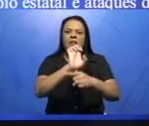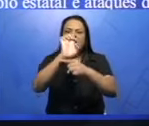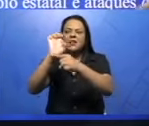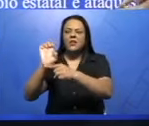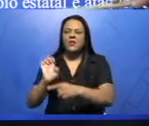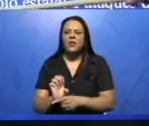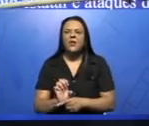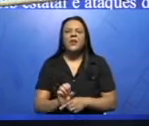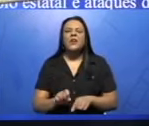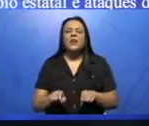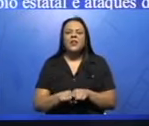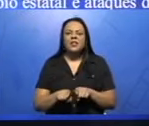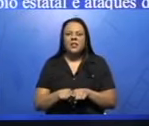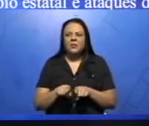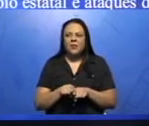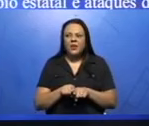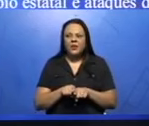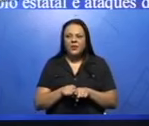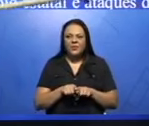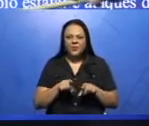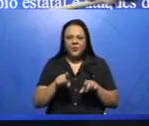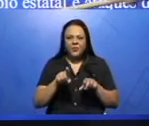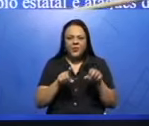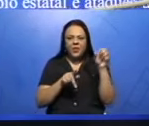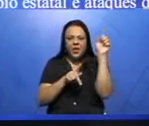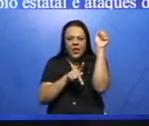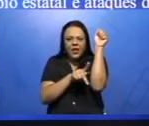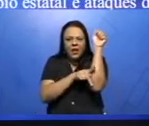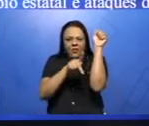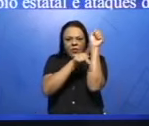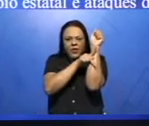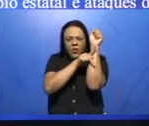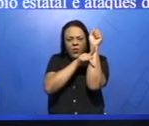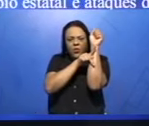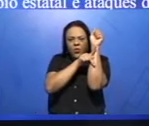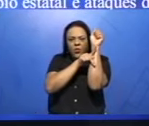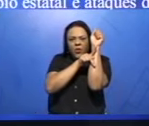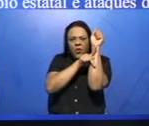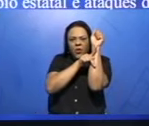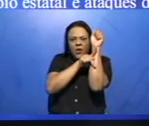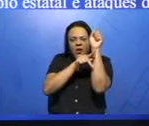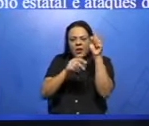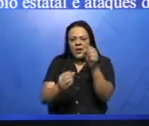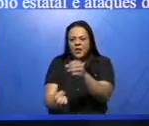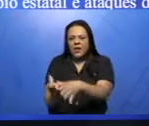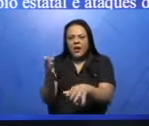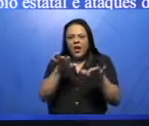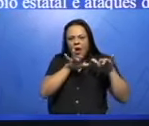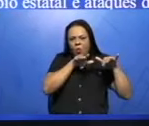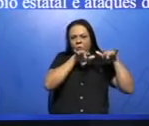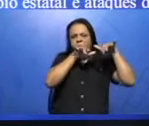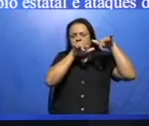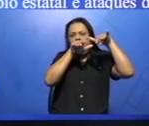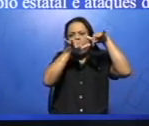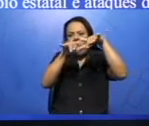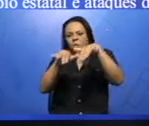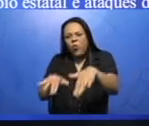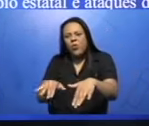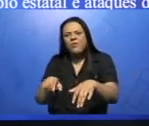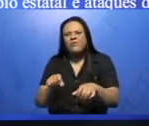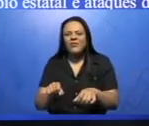verifica aqui nessa imagem, um ataque de pragas de gafanhoto. Então, são aspectos que prejudicam